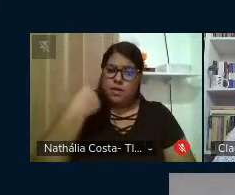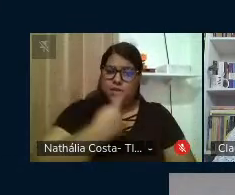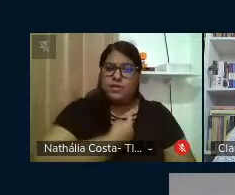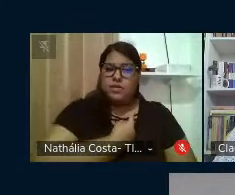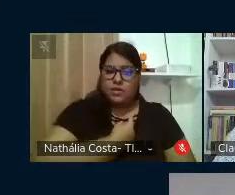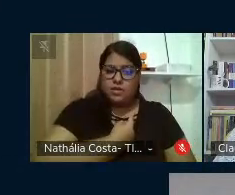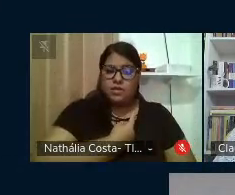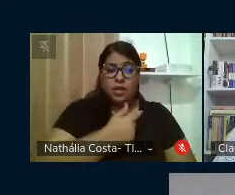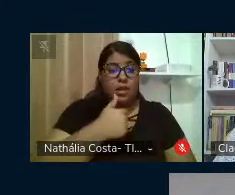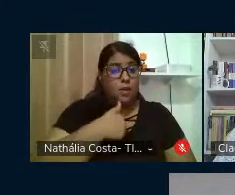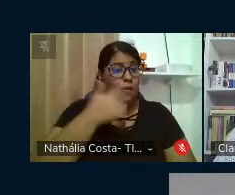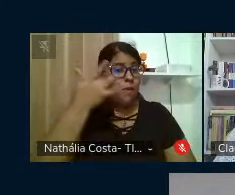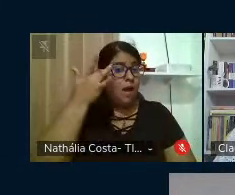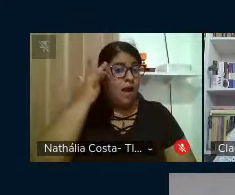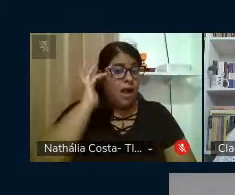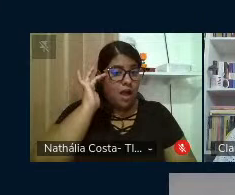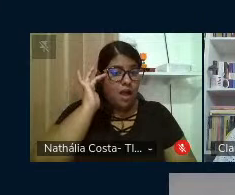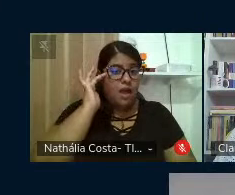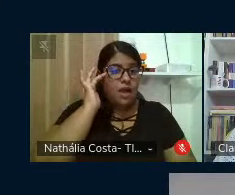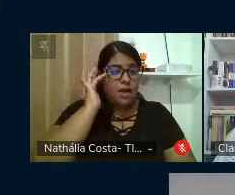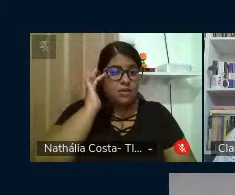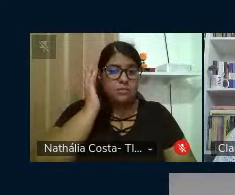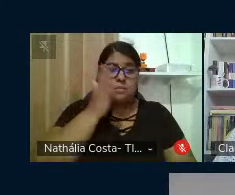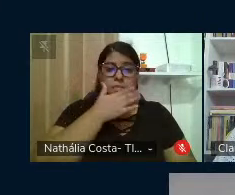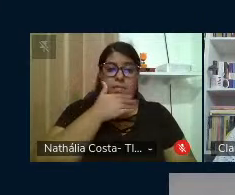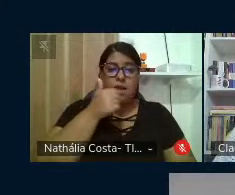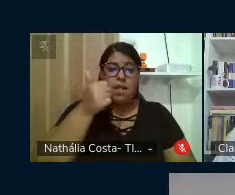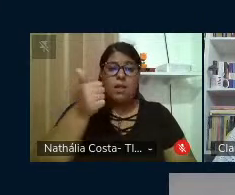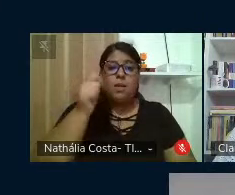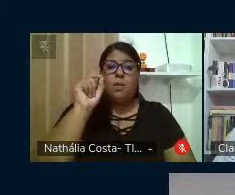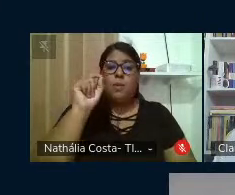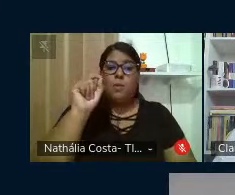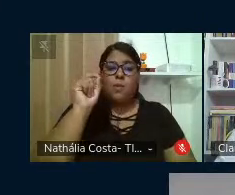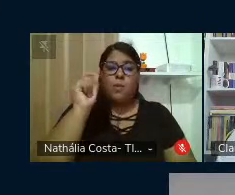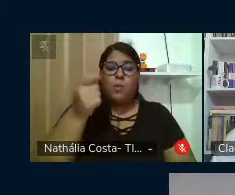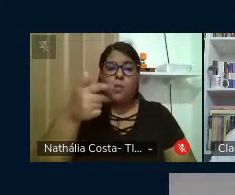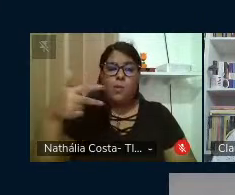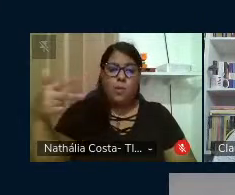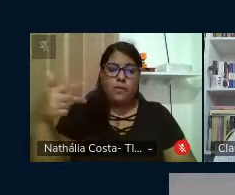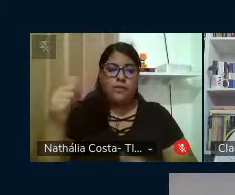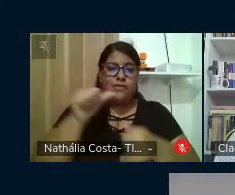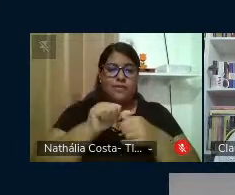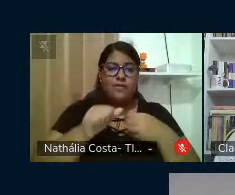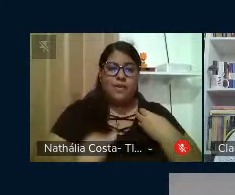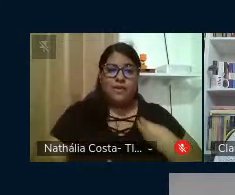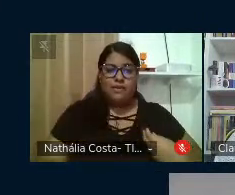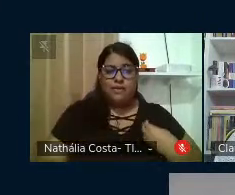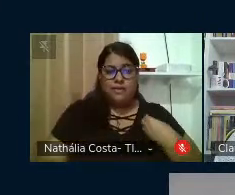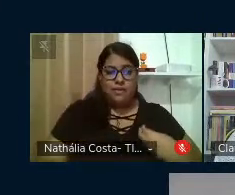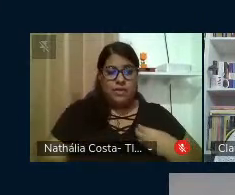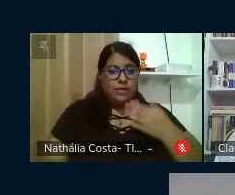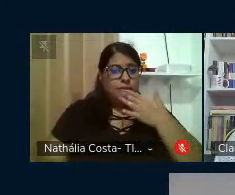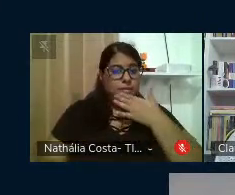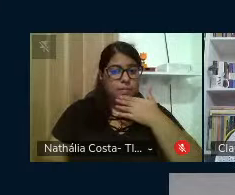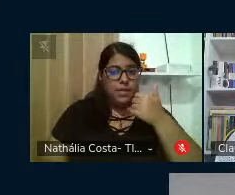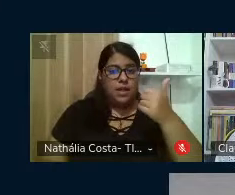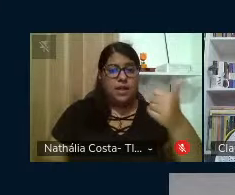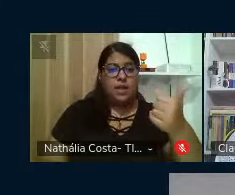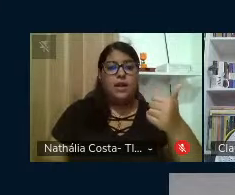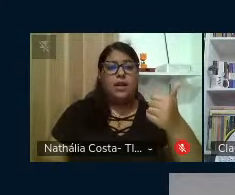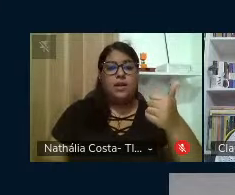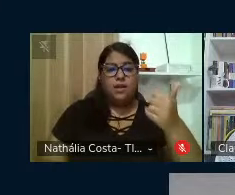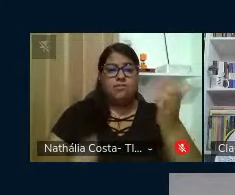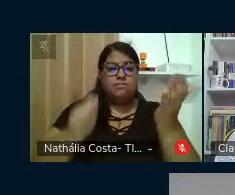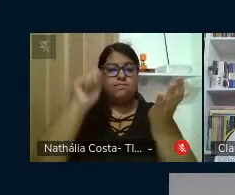eu acho que uma das melhores coisas que eu tenho feito na vida, melhor do que os livros que eu